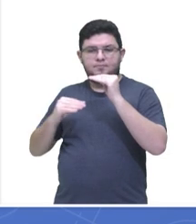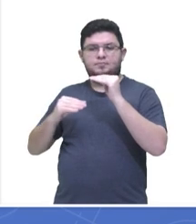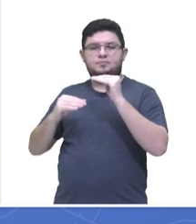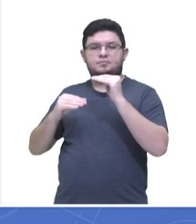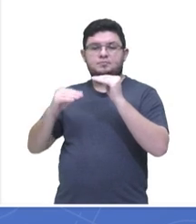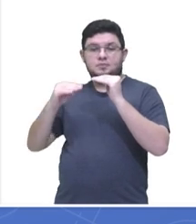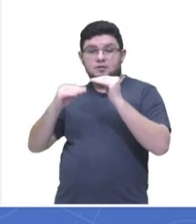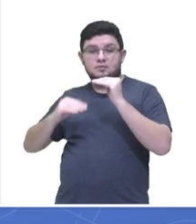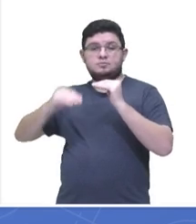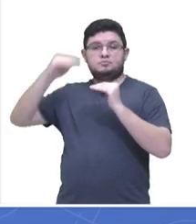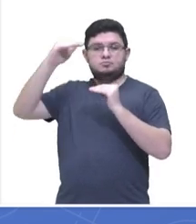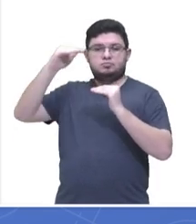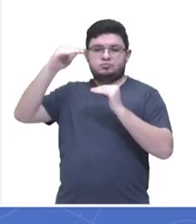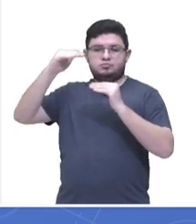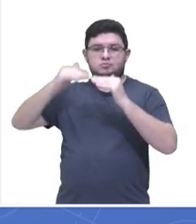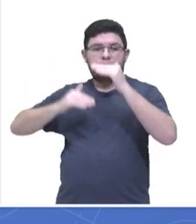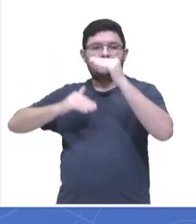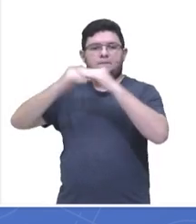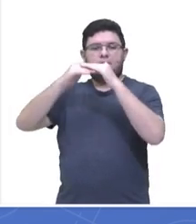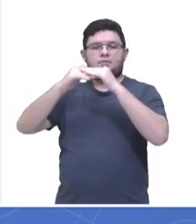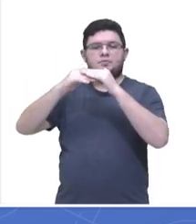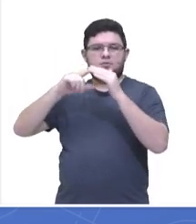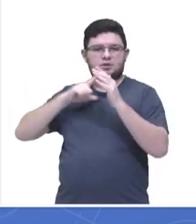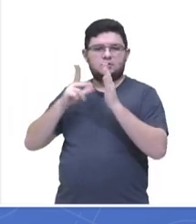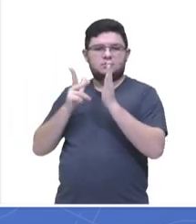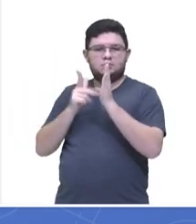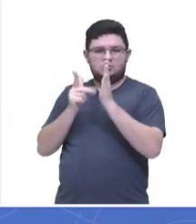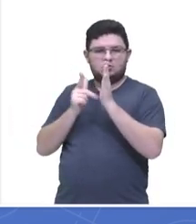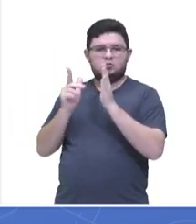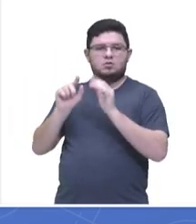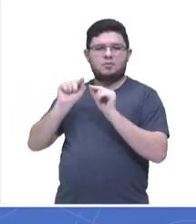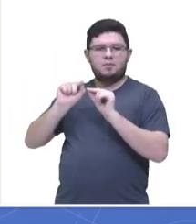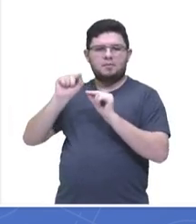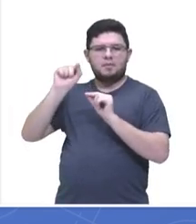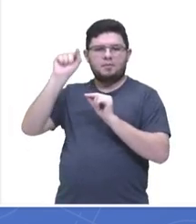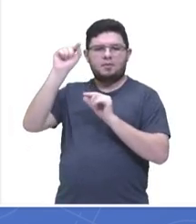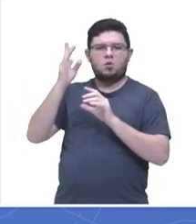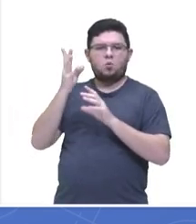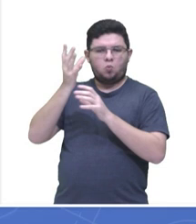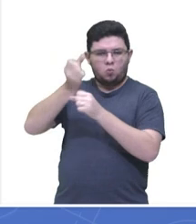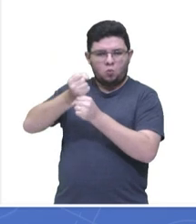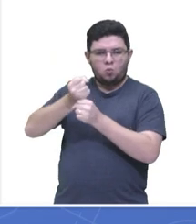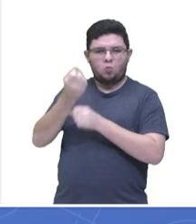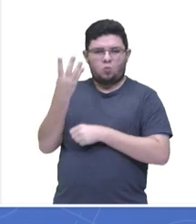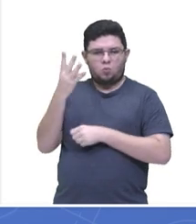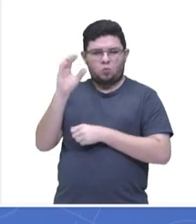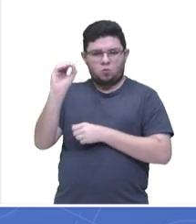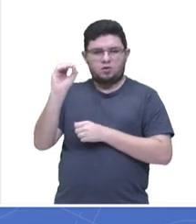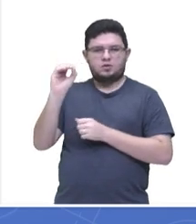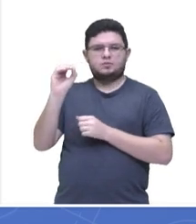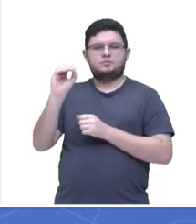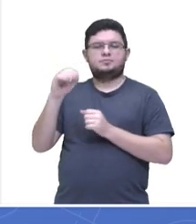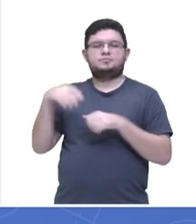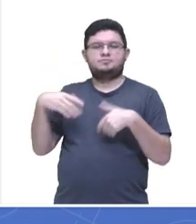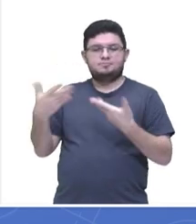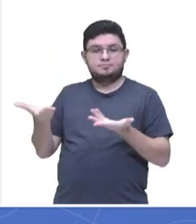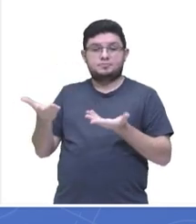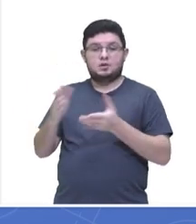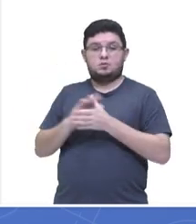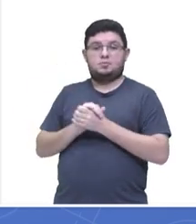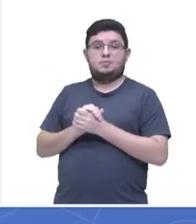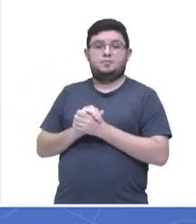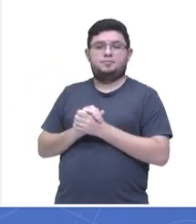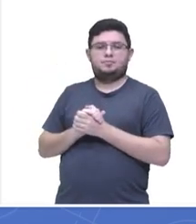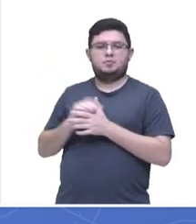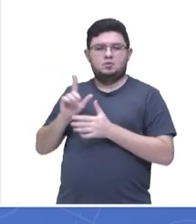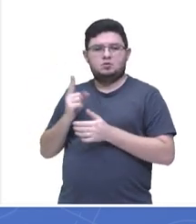logicamente 40 notas, certo? A partida número 1. E a mediana, aliás, e esse valor que nós